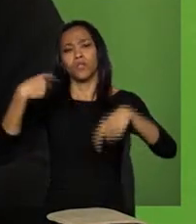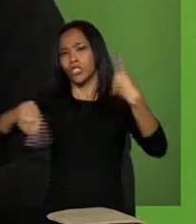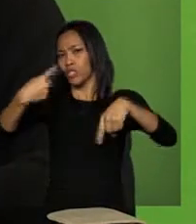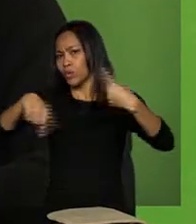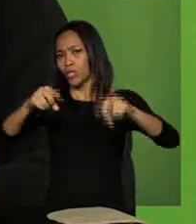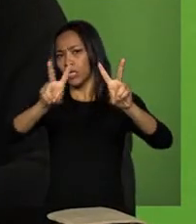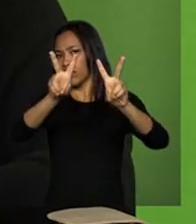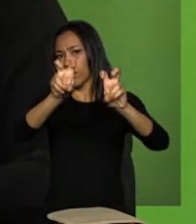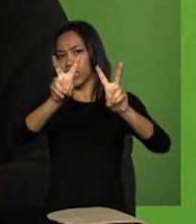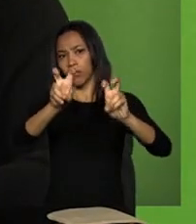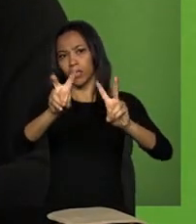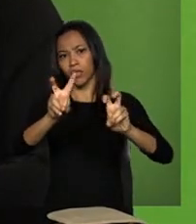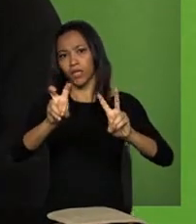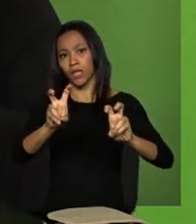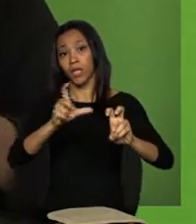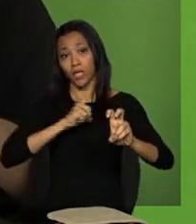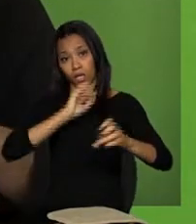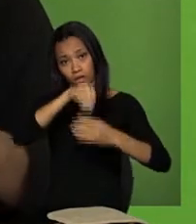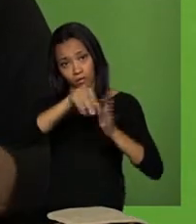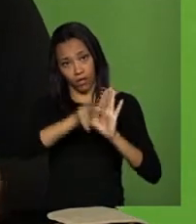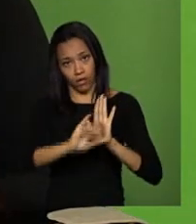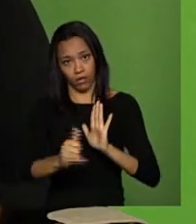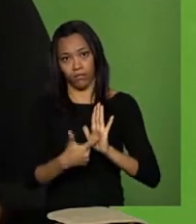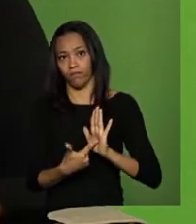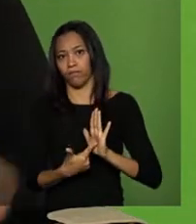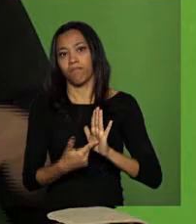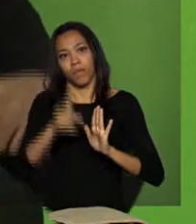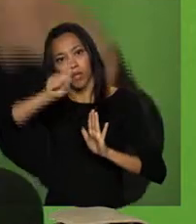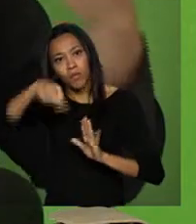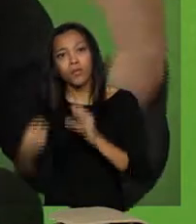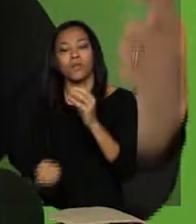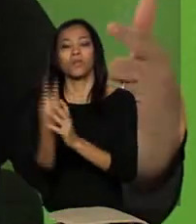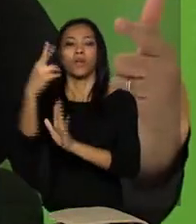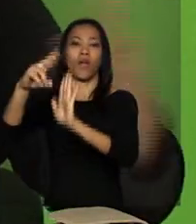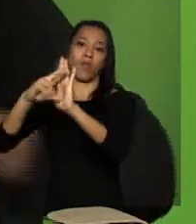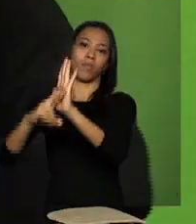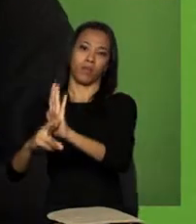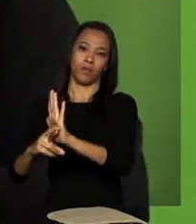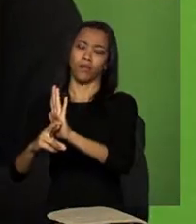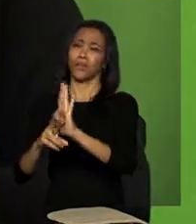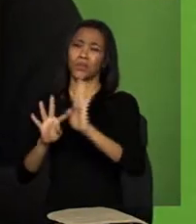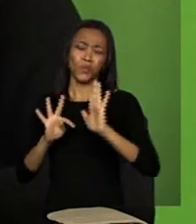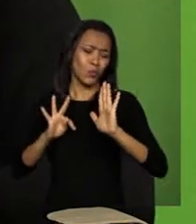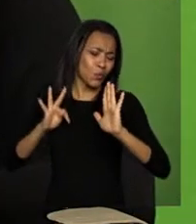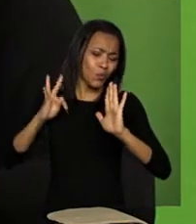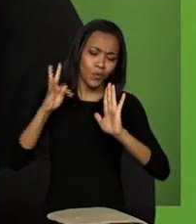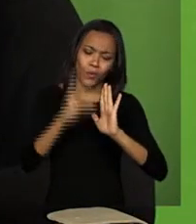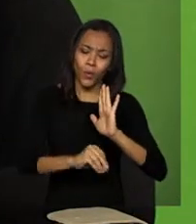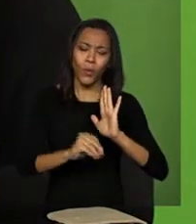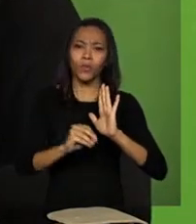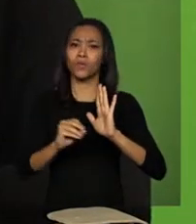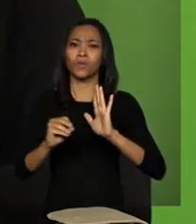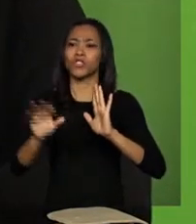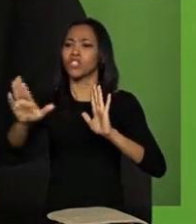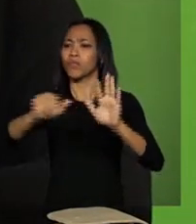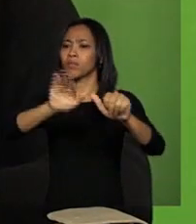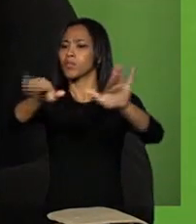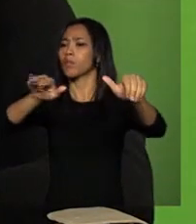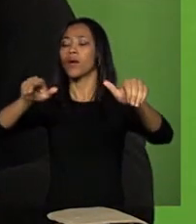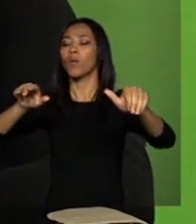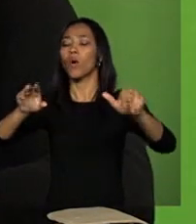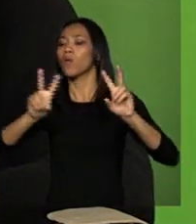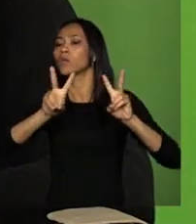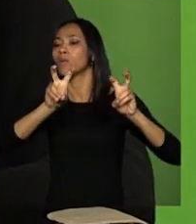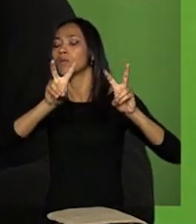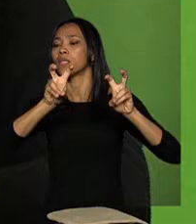item do que vai ser regulamentado. Então, não necessariamente todos os itens vão envolver todos os interlocutores, tem que ver qual é o